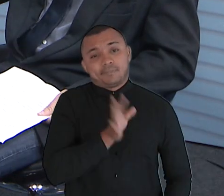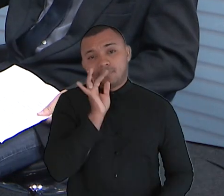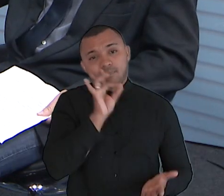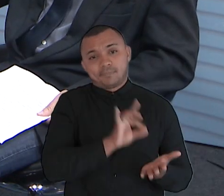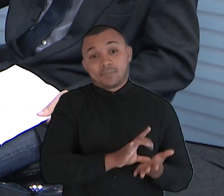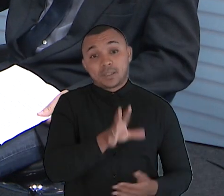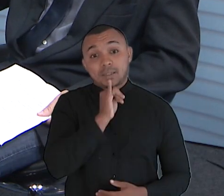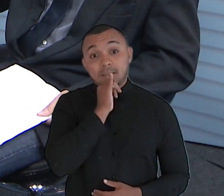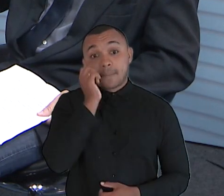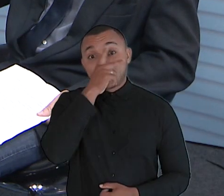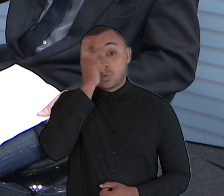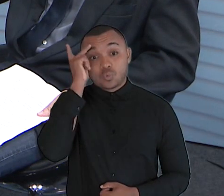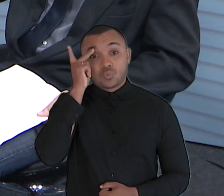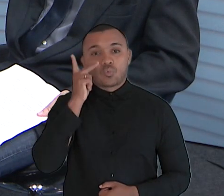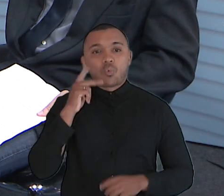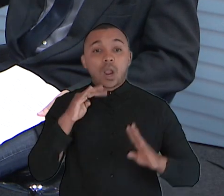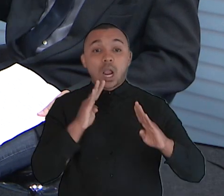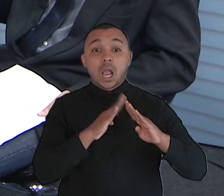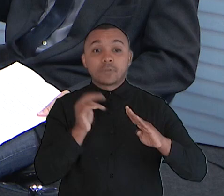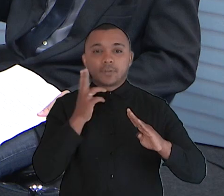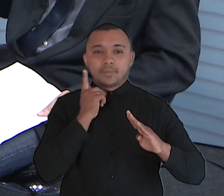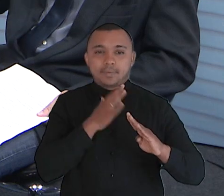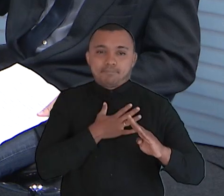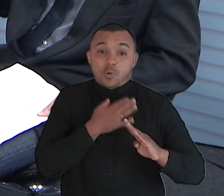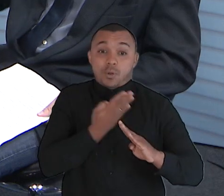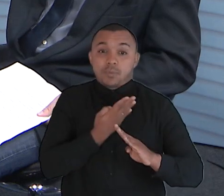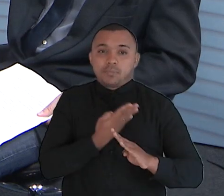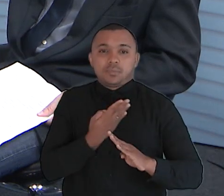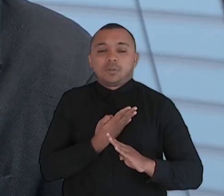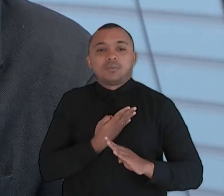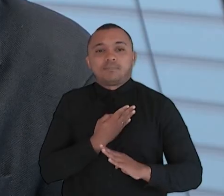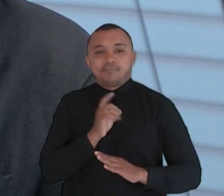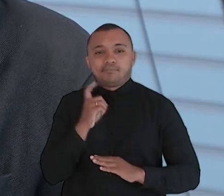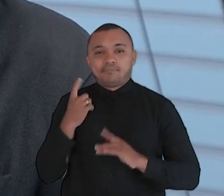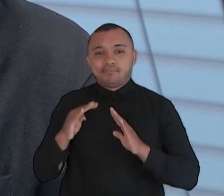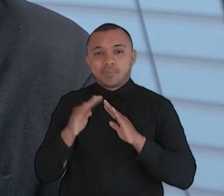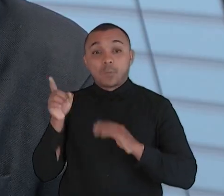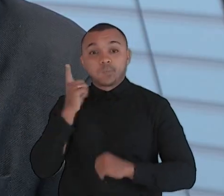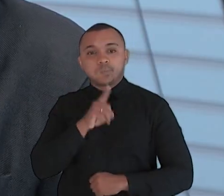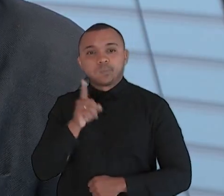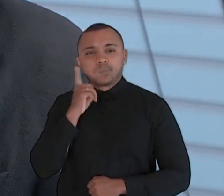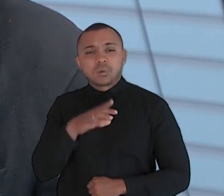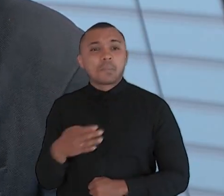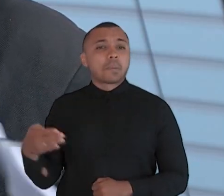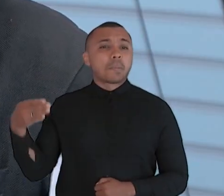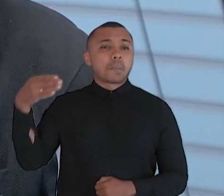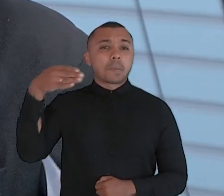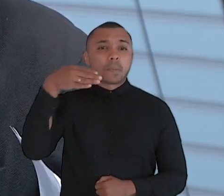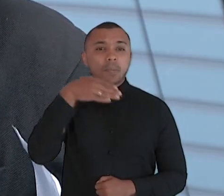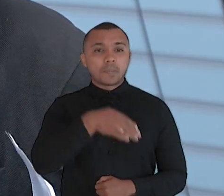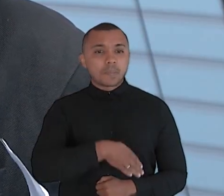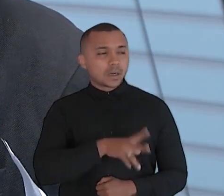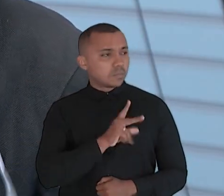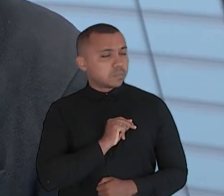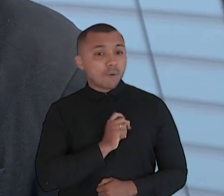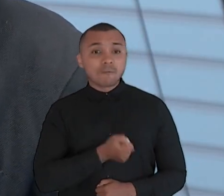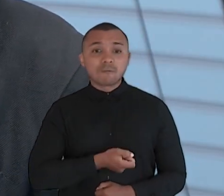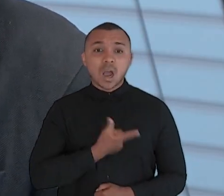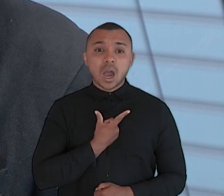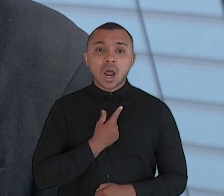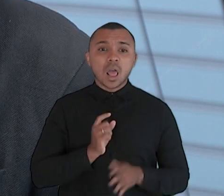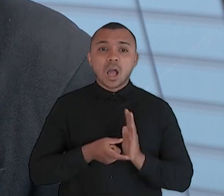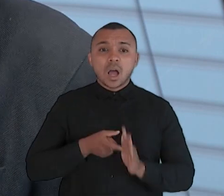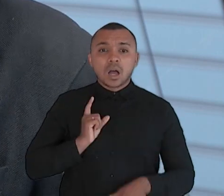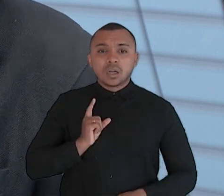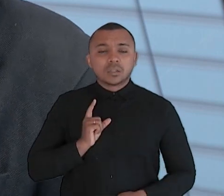quem saiu de Fortaleza, um amigo meu chegou dos Estados Unidos, tinha passado 10 anos, ele ficou impressionado, quando ele saiu daqui não